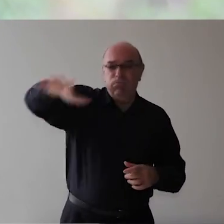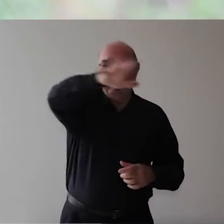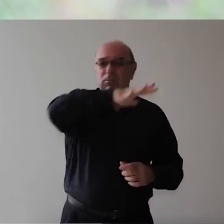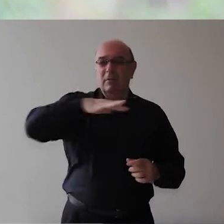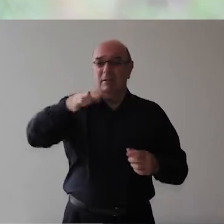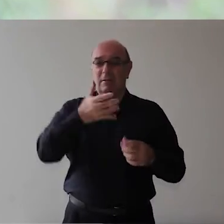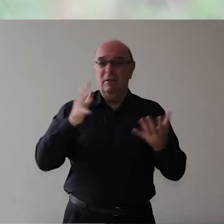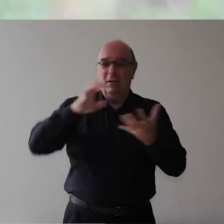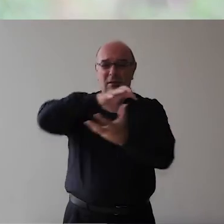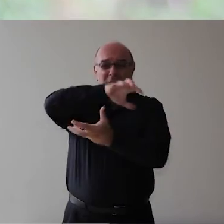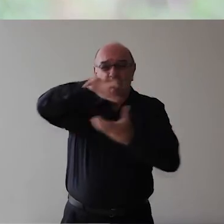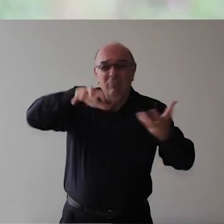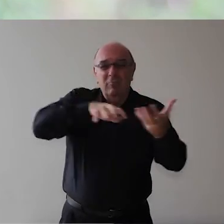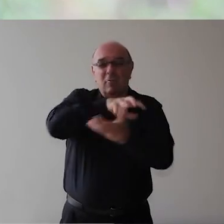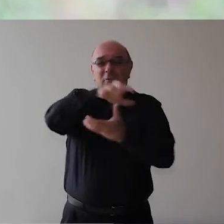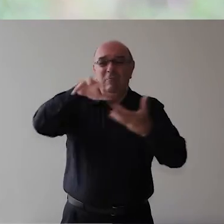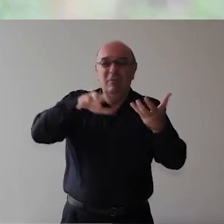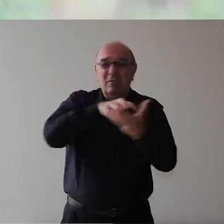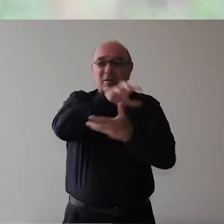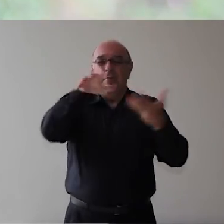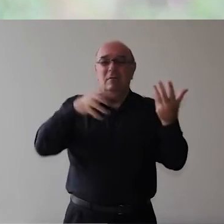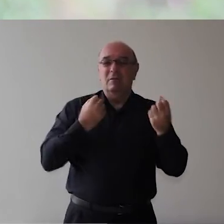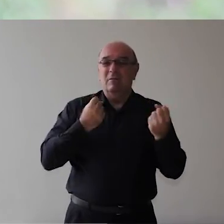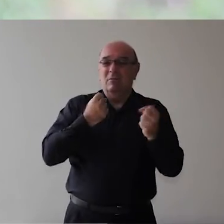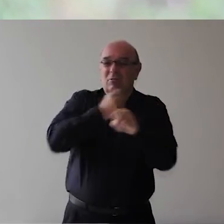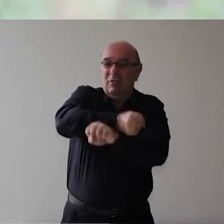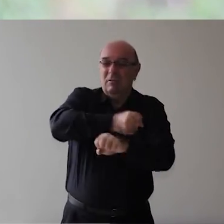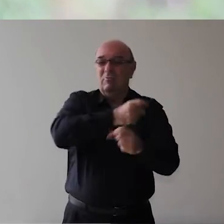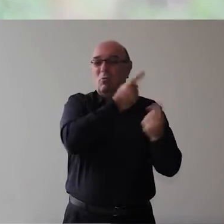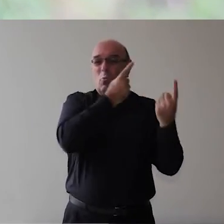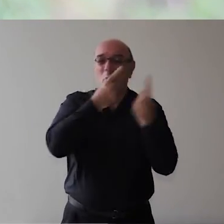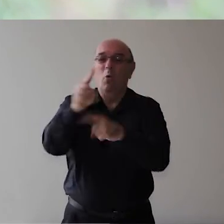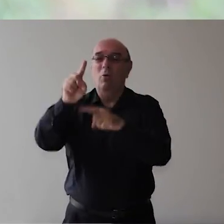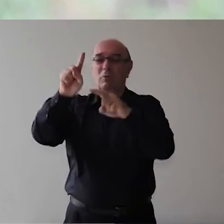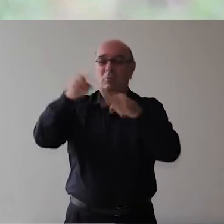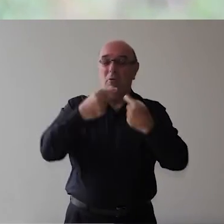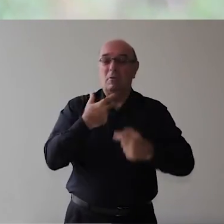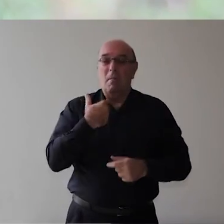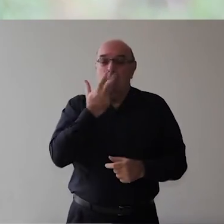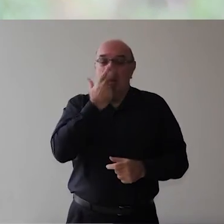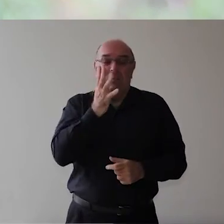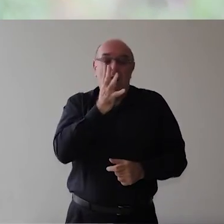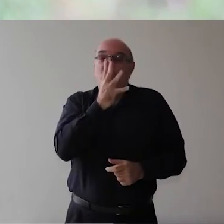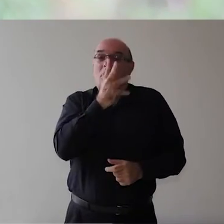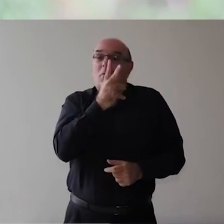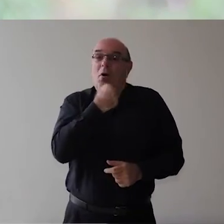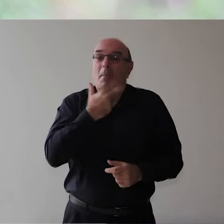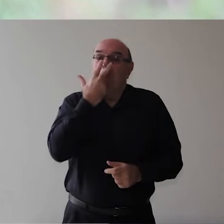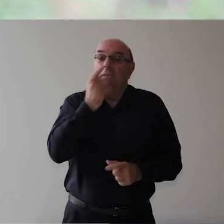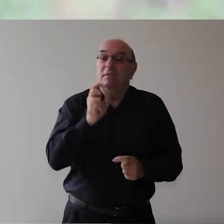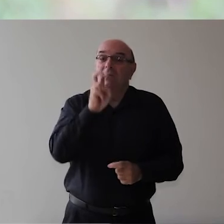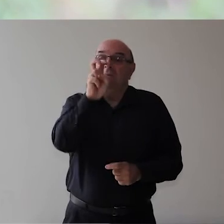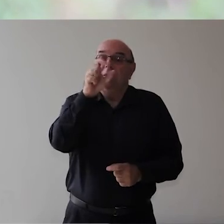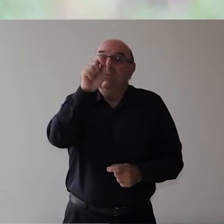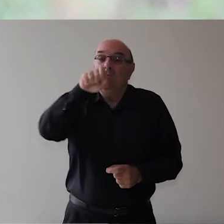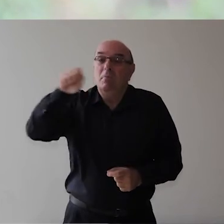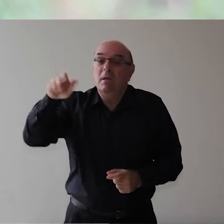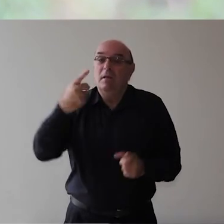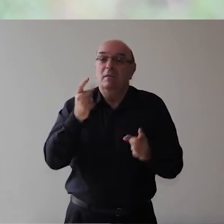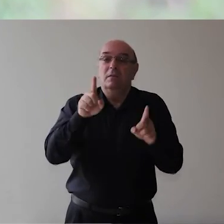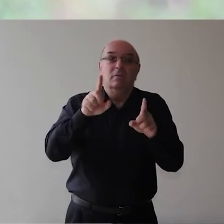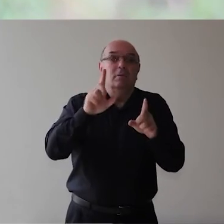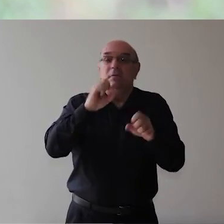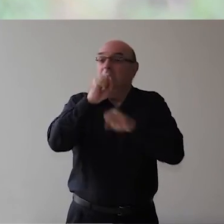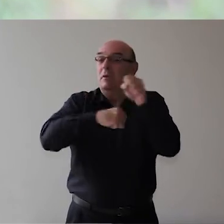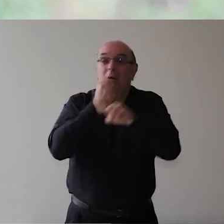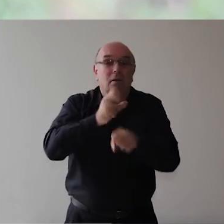Mais cinco dias Que pareceram Que foram cinco anos Cinco meses Cinco semanas Porque Só